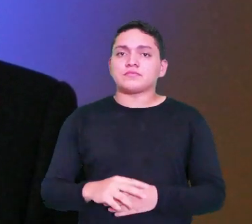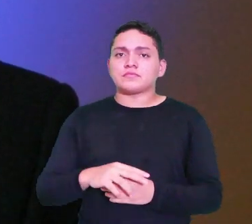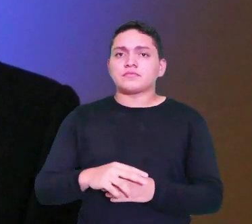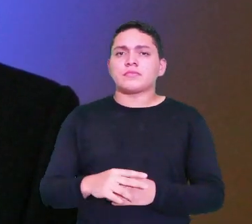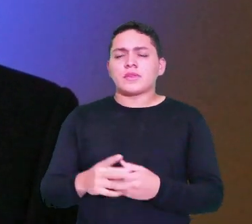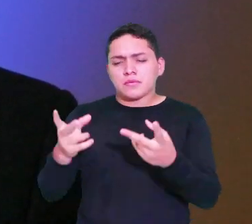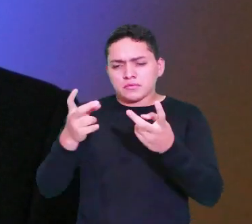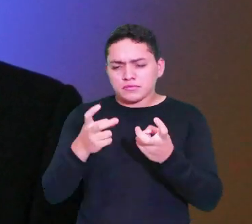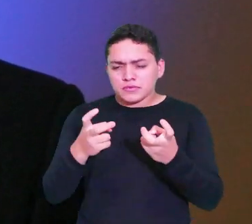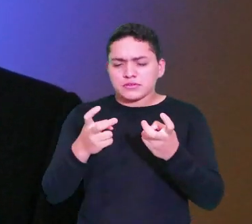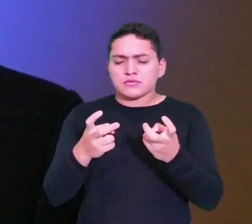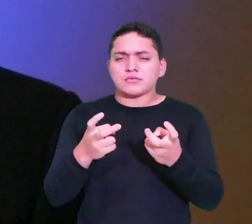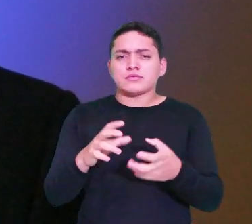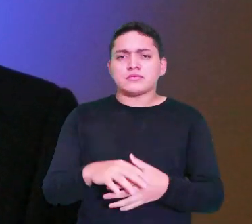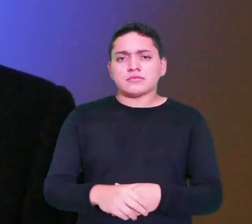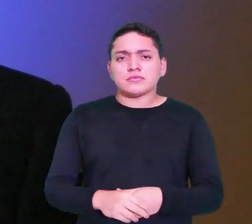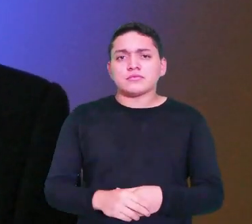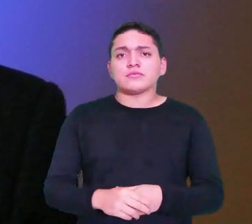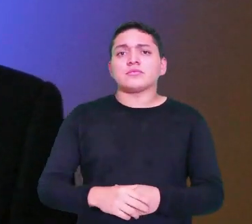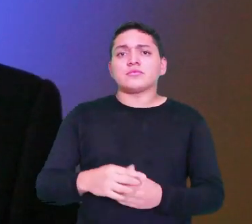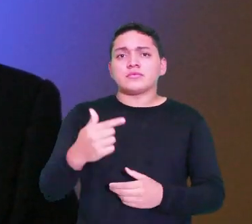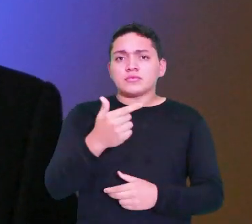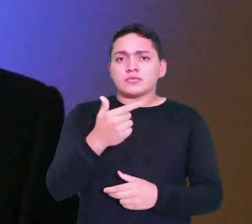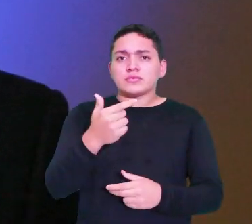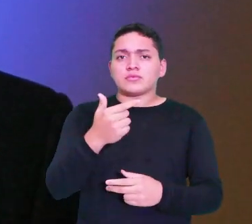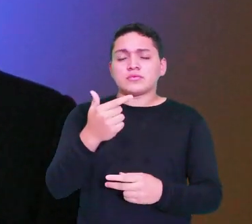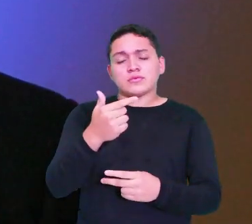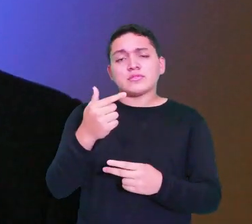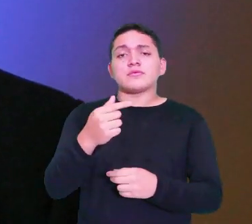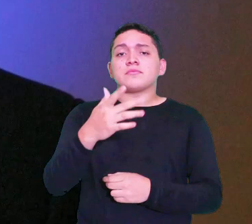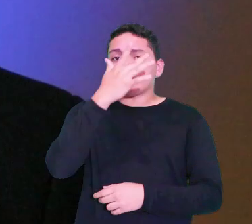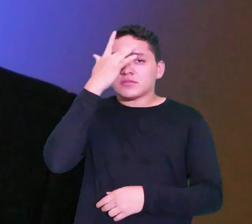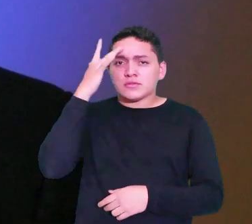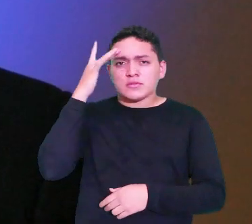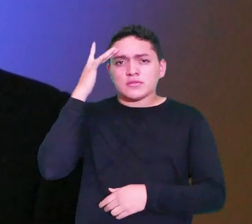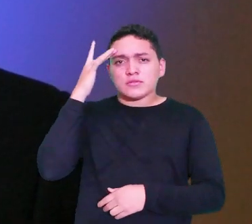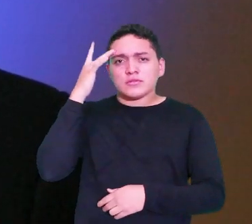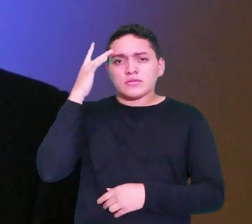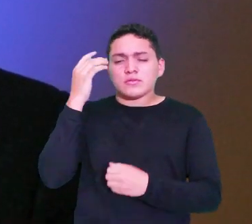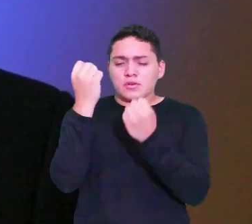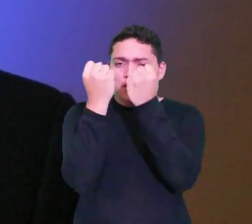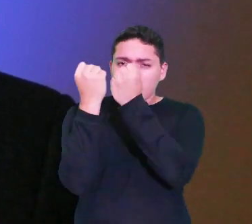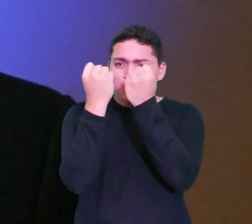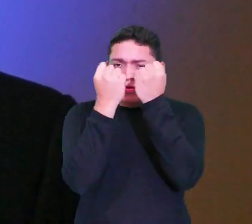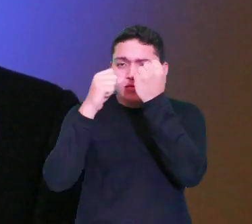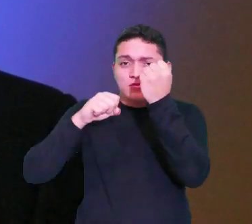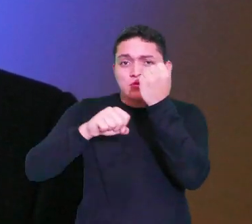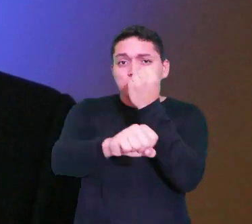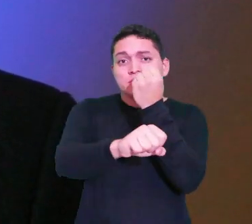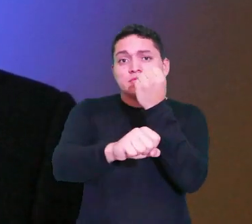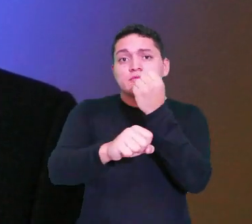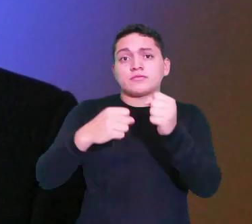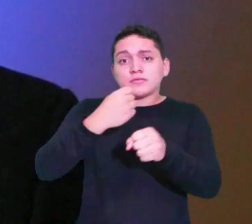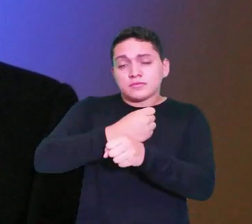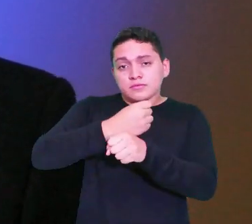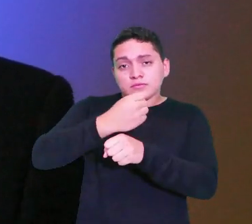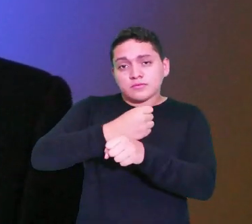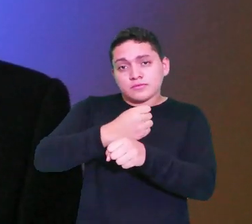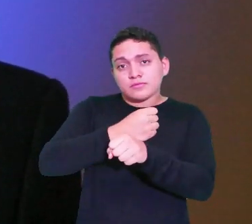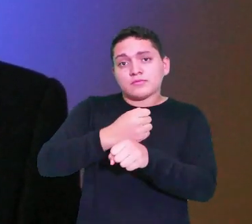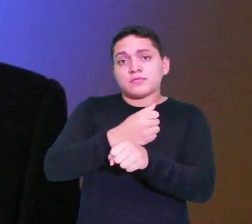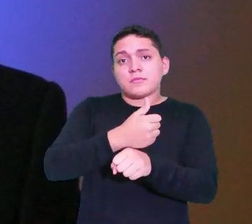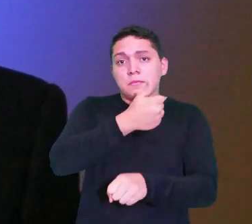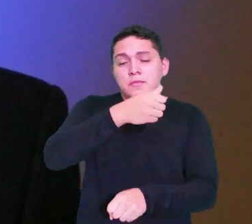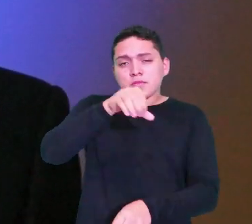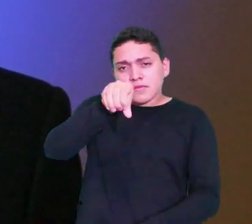boxeadores Andy Bravin e Jack Burke, no ano de 1893,